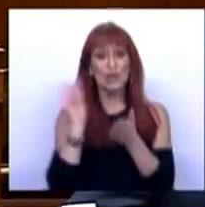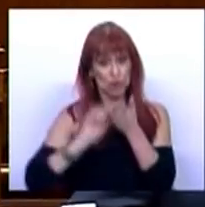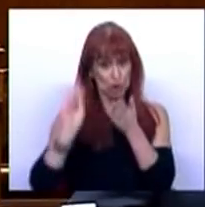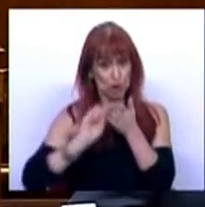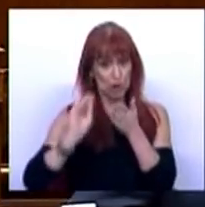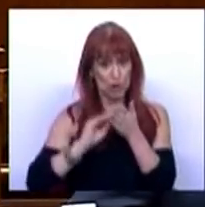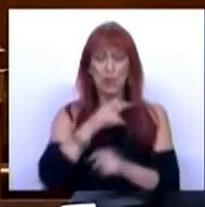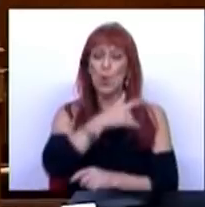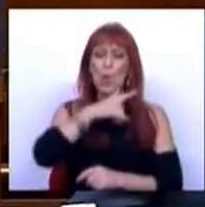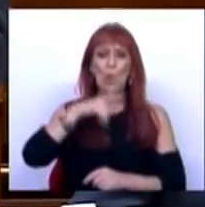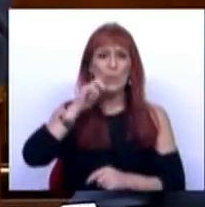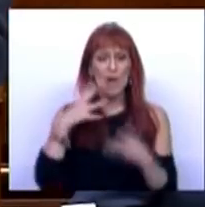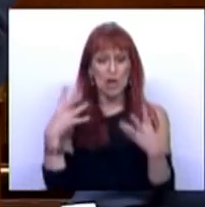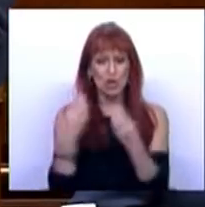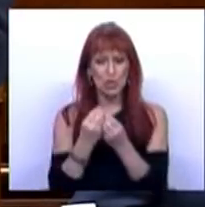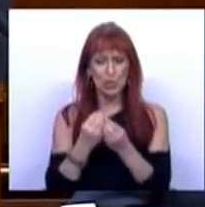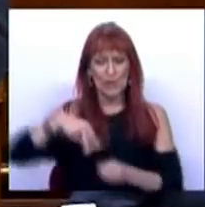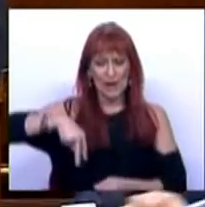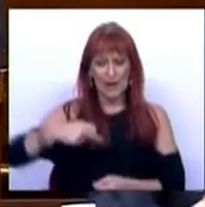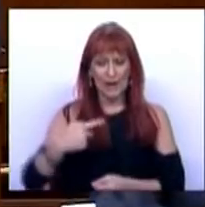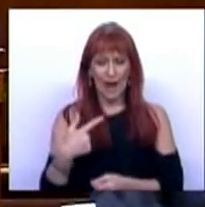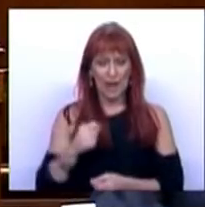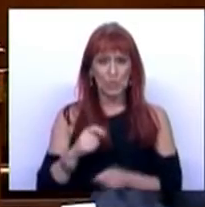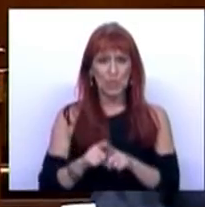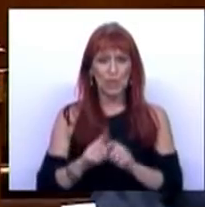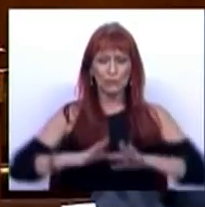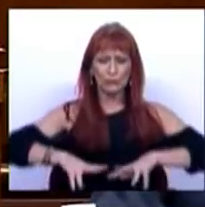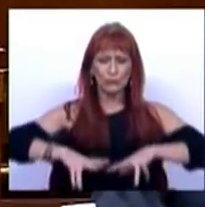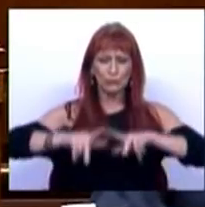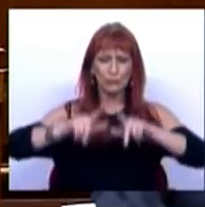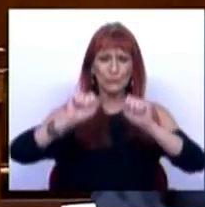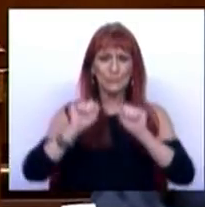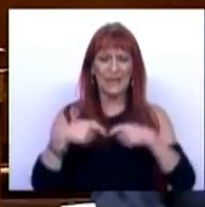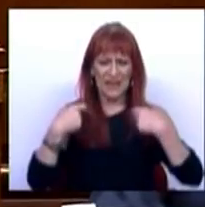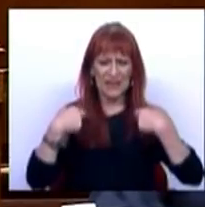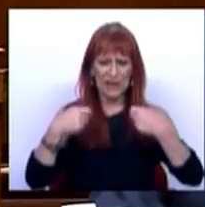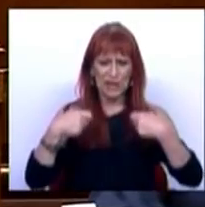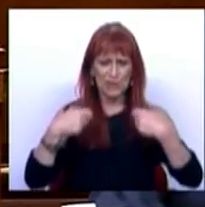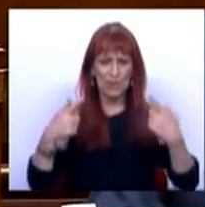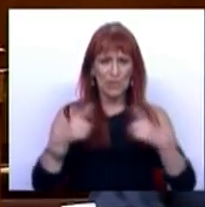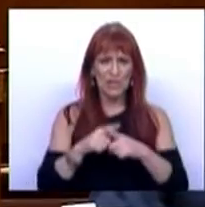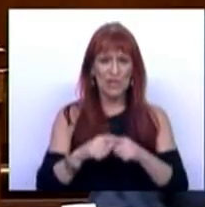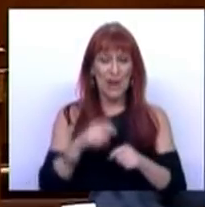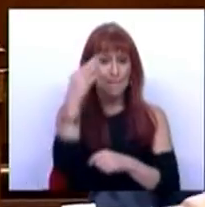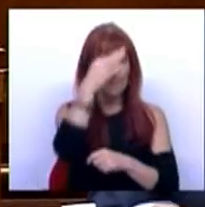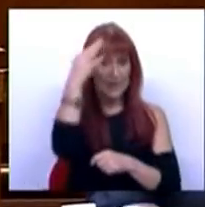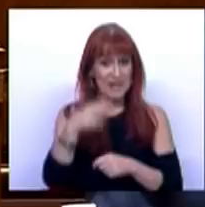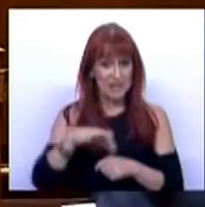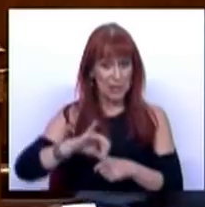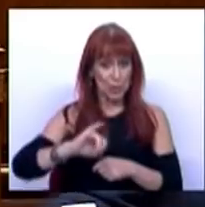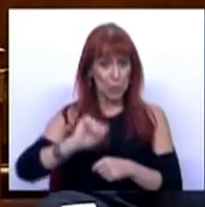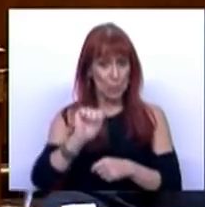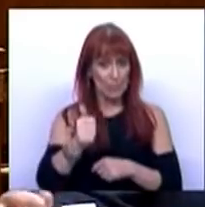o compromisso, junto da NAP, da evolução da despesa em porcentagem do PIB